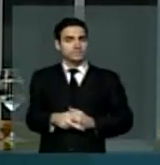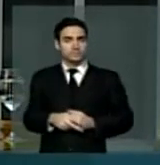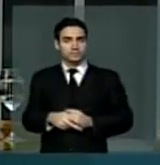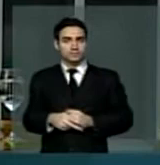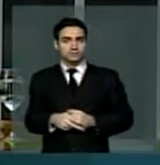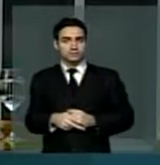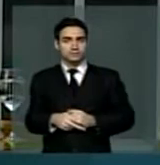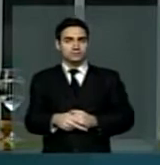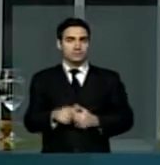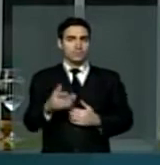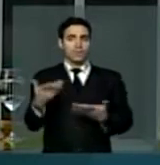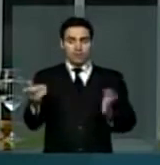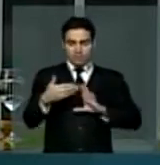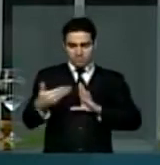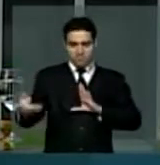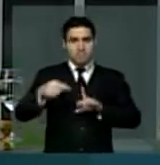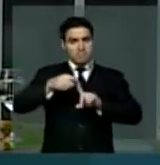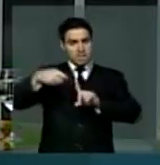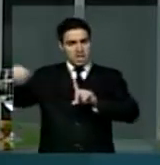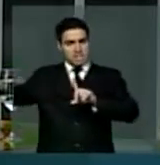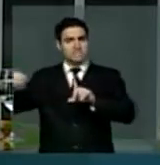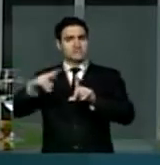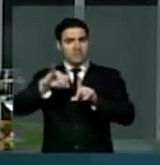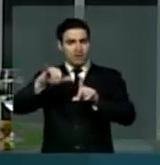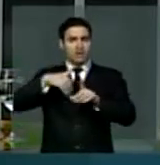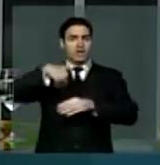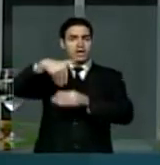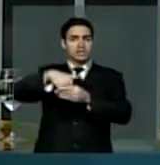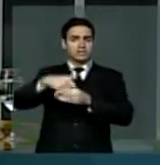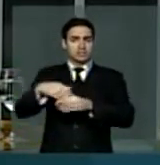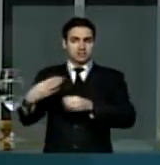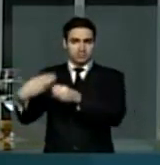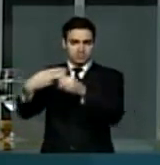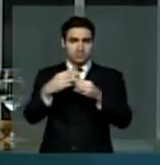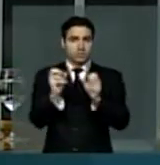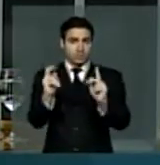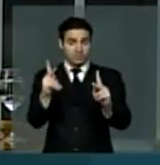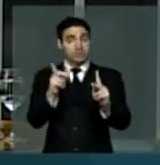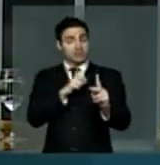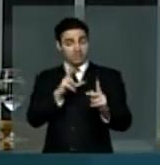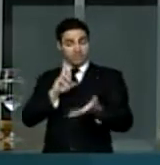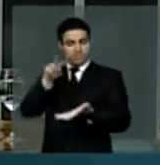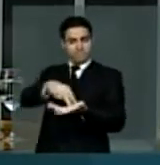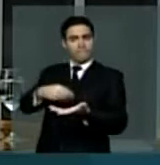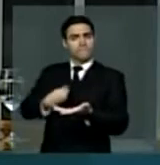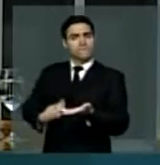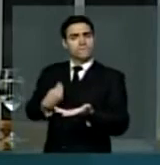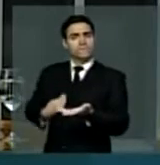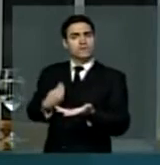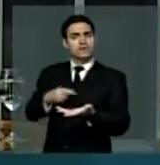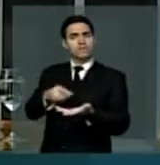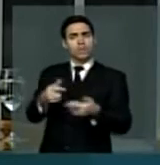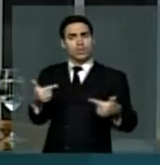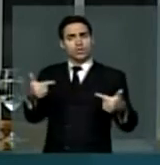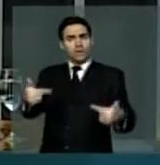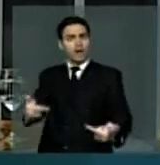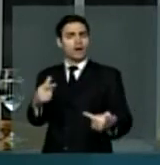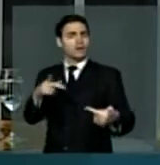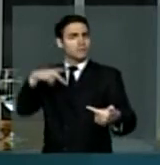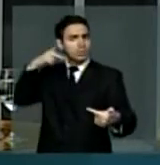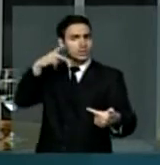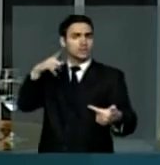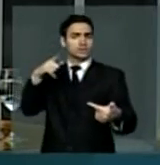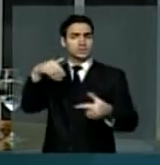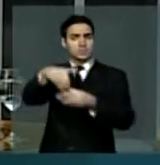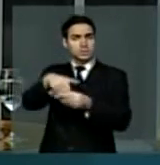Nesses meses de eleições municipais, além de estar presente nas lutas políticas e eleitorais, na grande